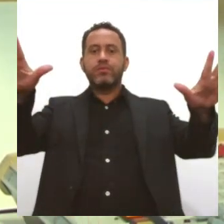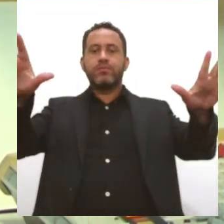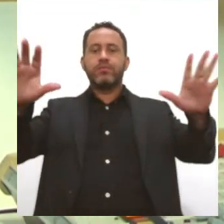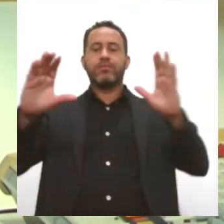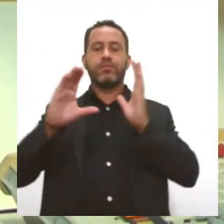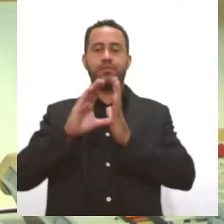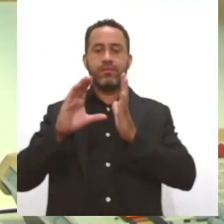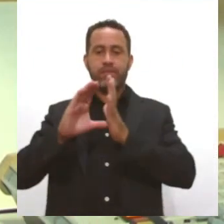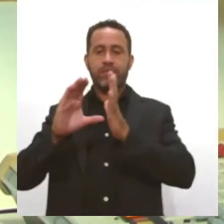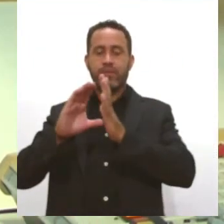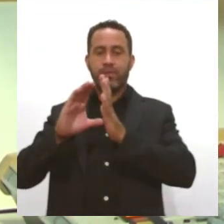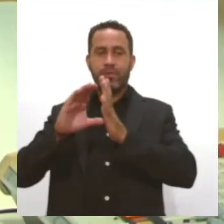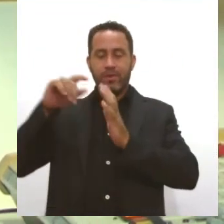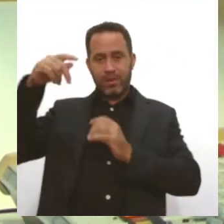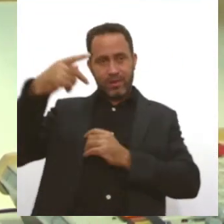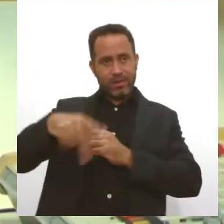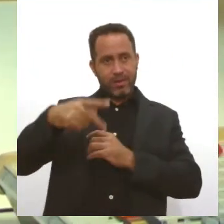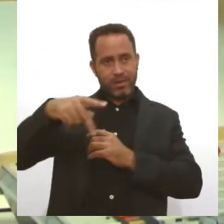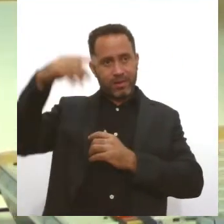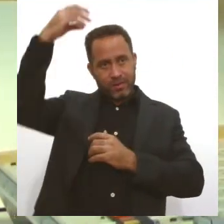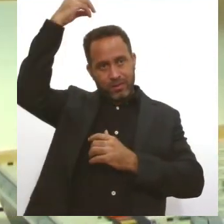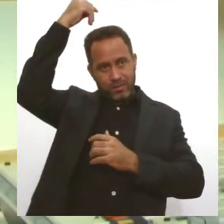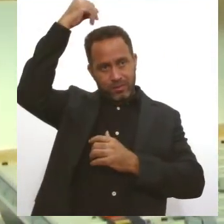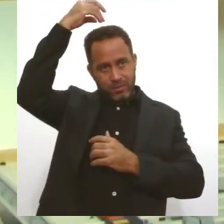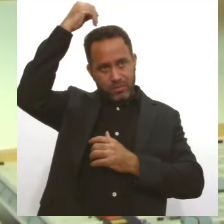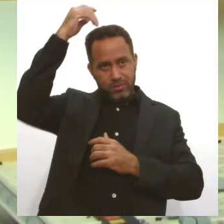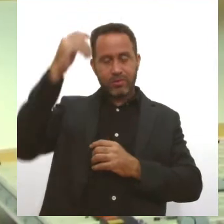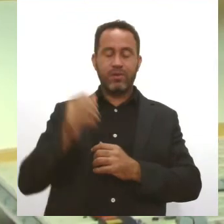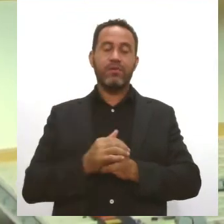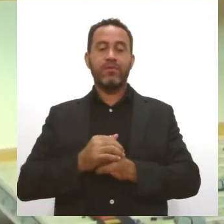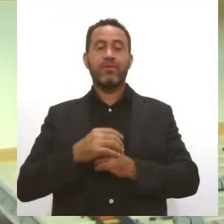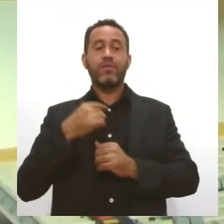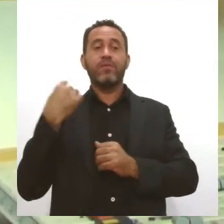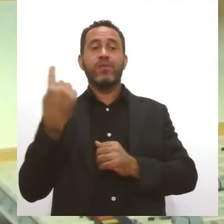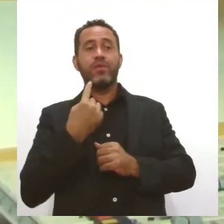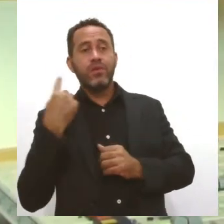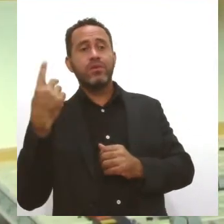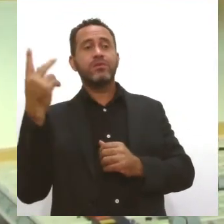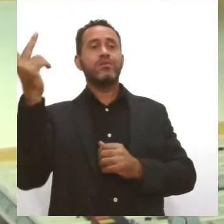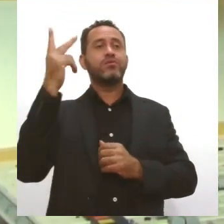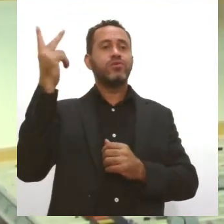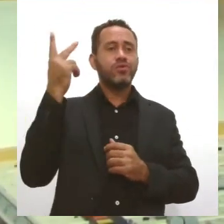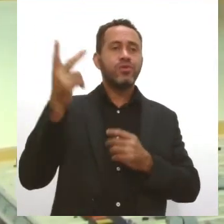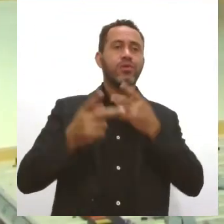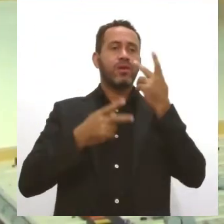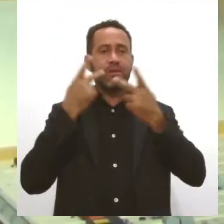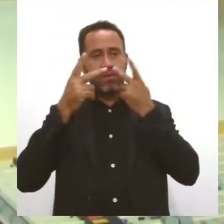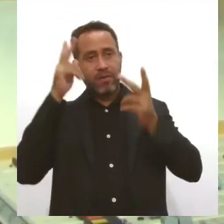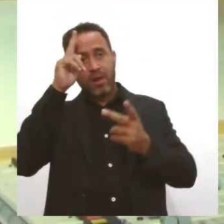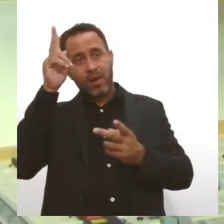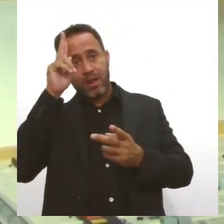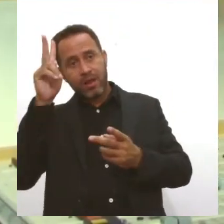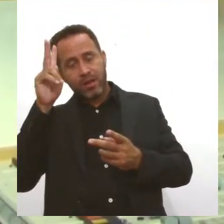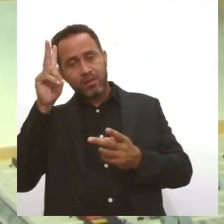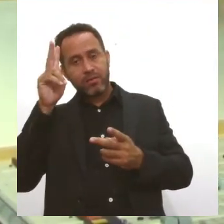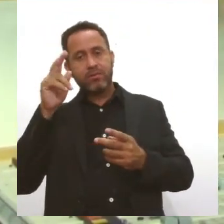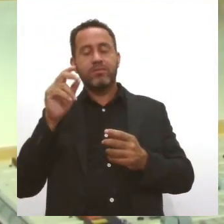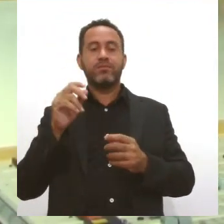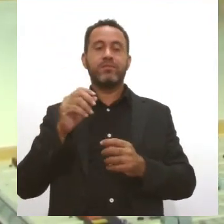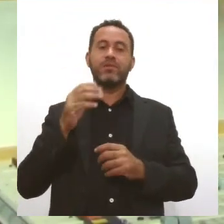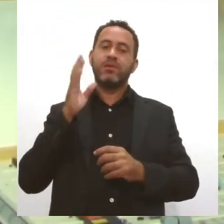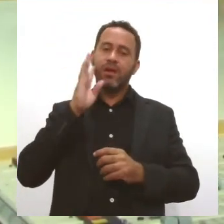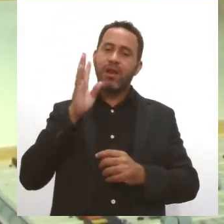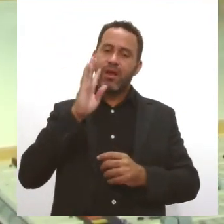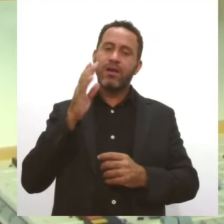do Rosa Elze, e são as histórias que nós contamos para eles, que geram esse fascínio, essa